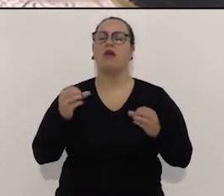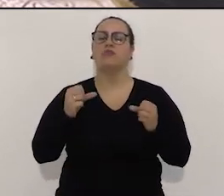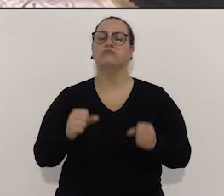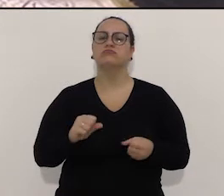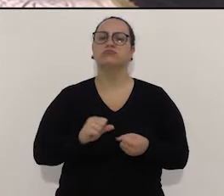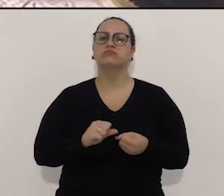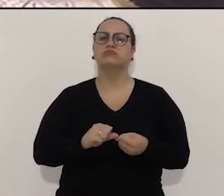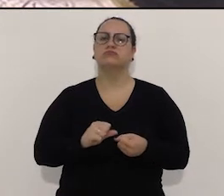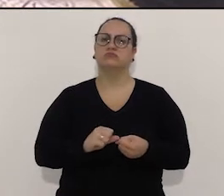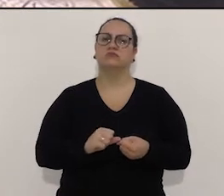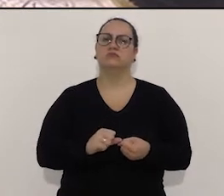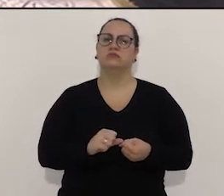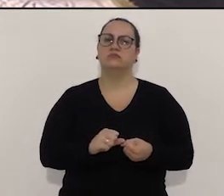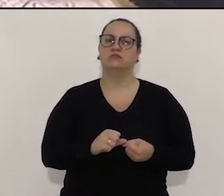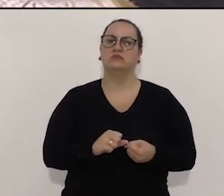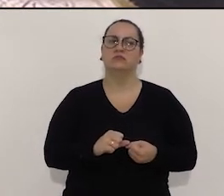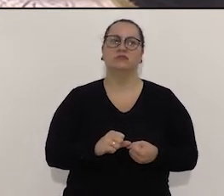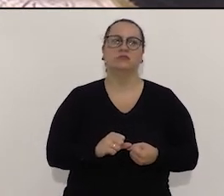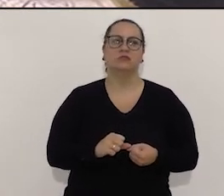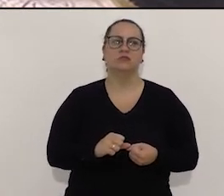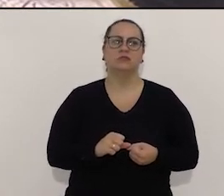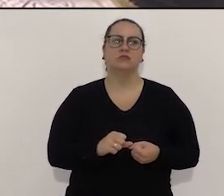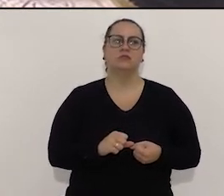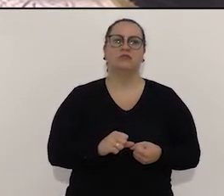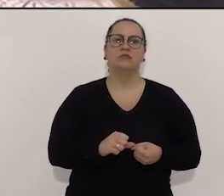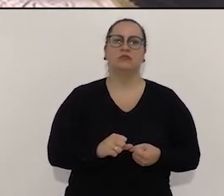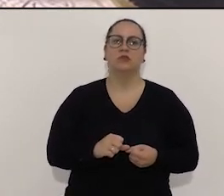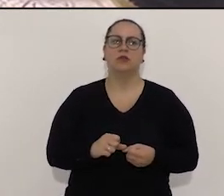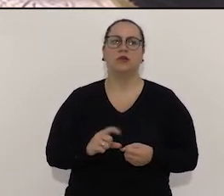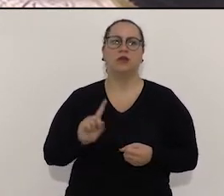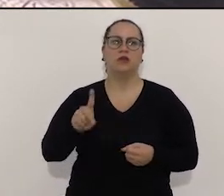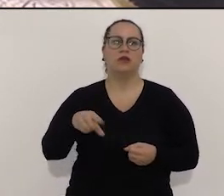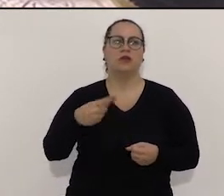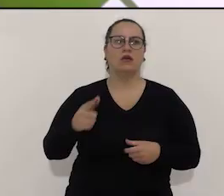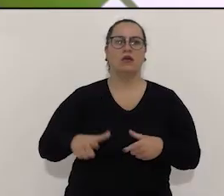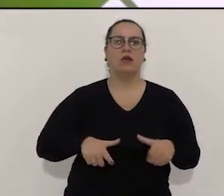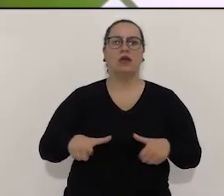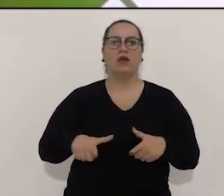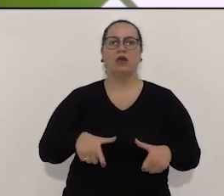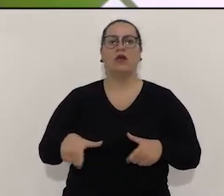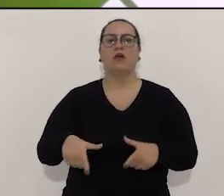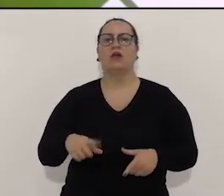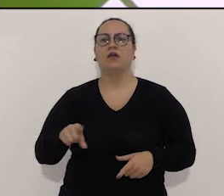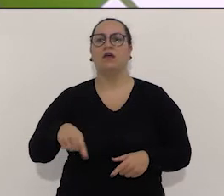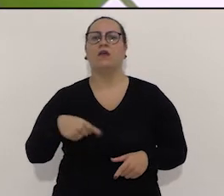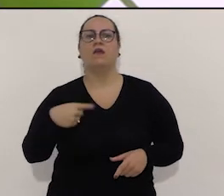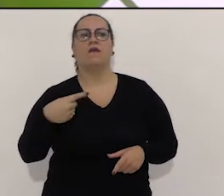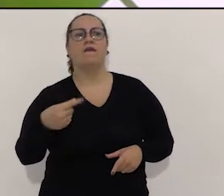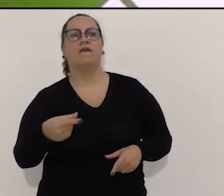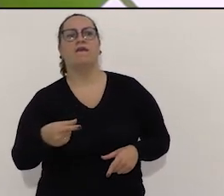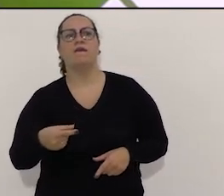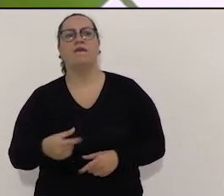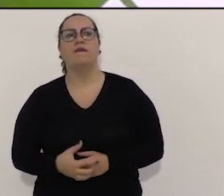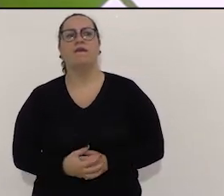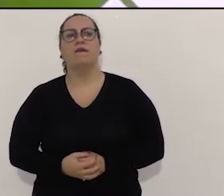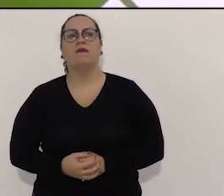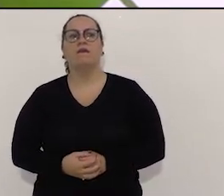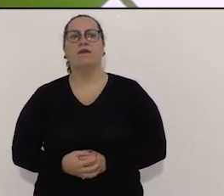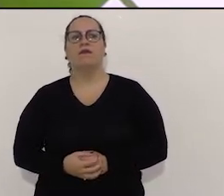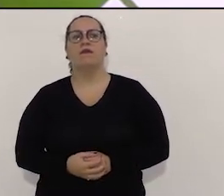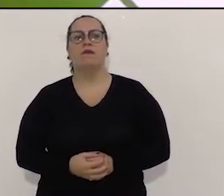faz isso. Mas é humanamente, principalmente aqueles que trabalham fora, que exercem o trabalho fora ali da